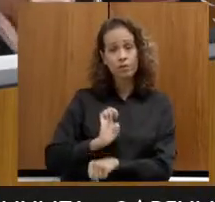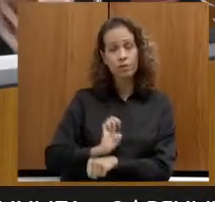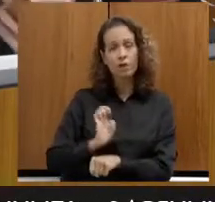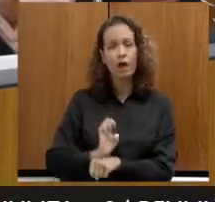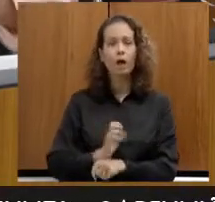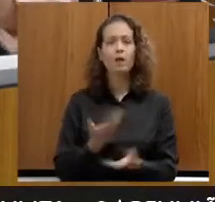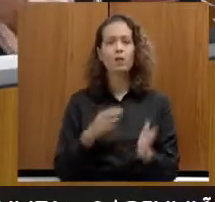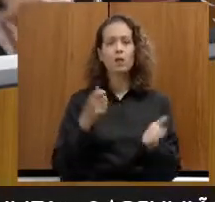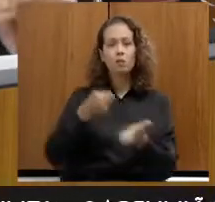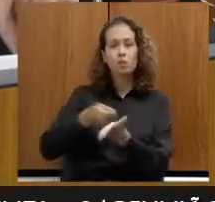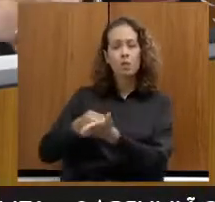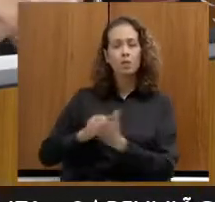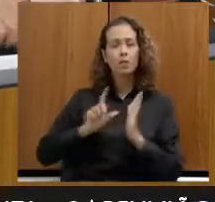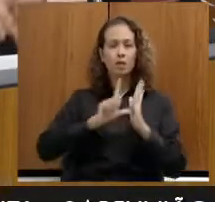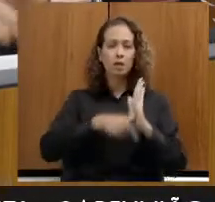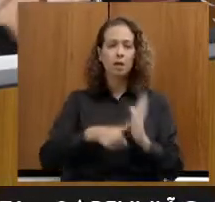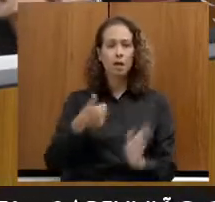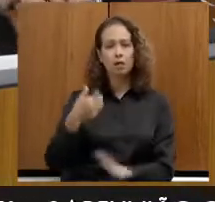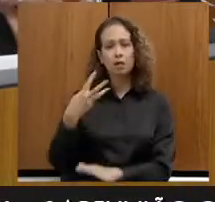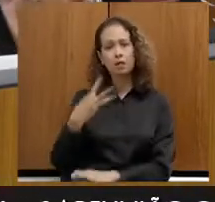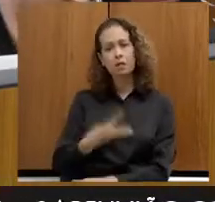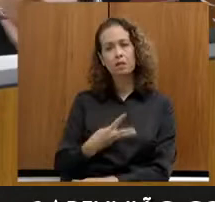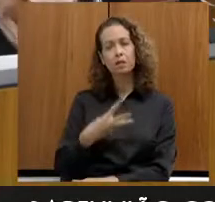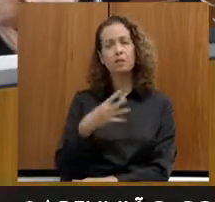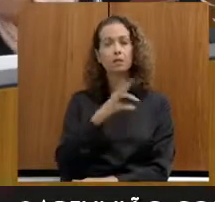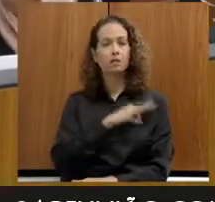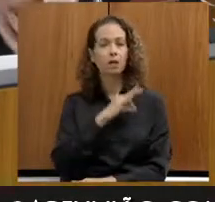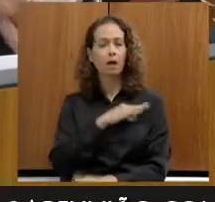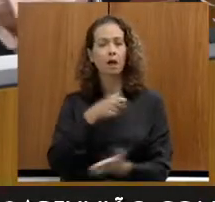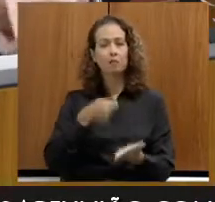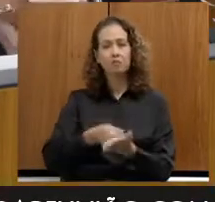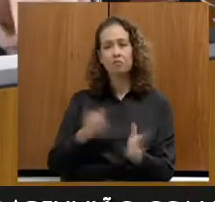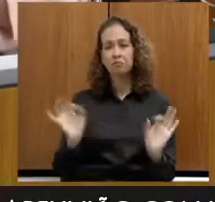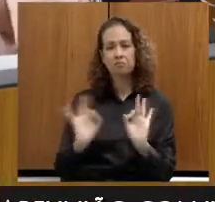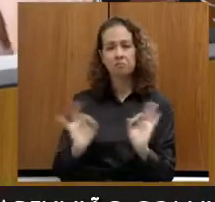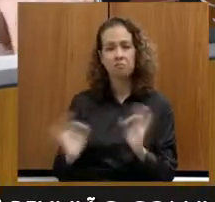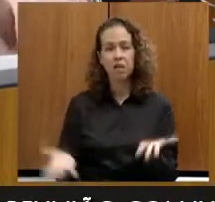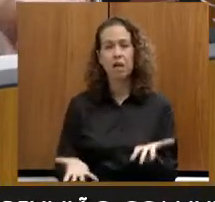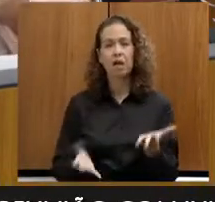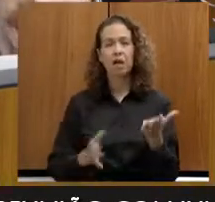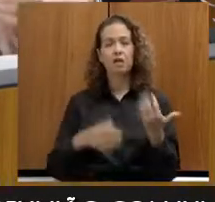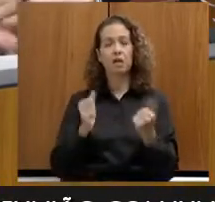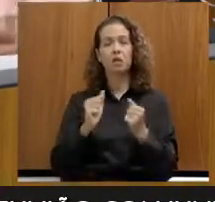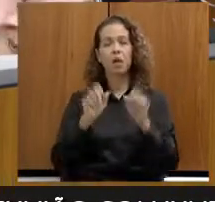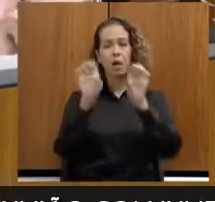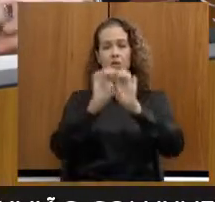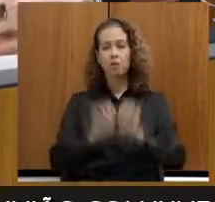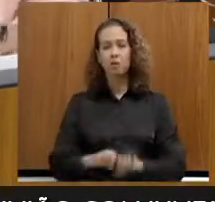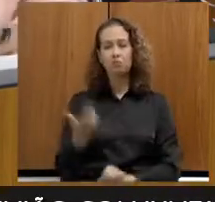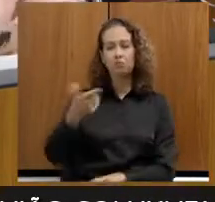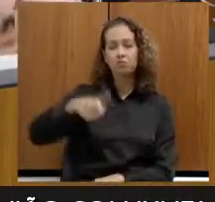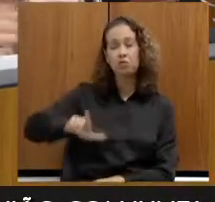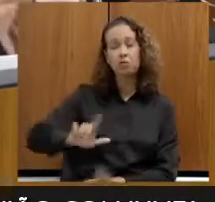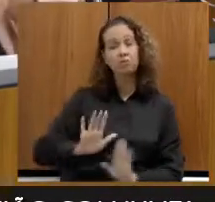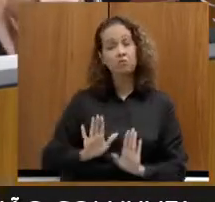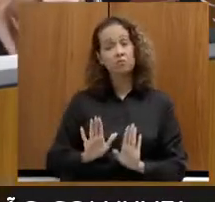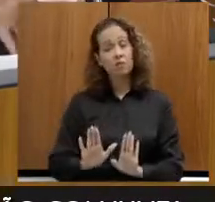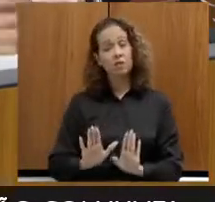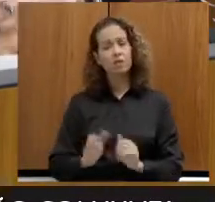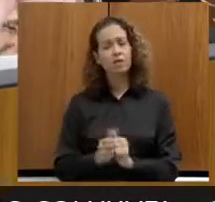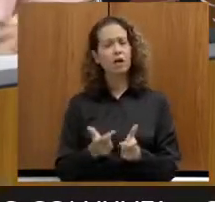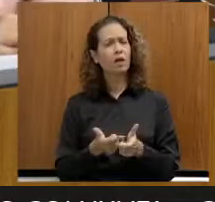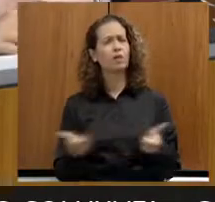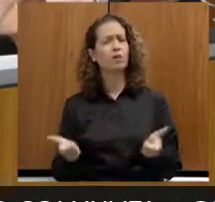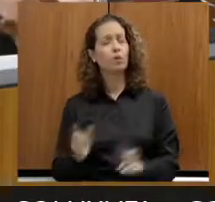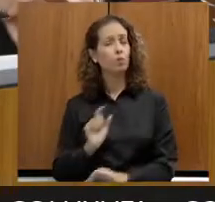atrasada, décimo terceiro sem pagar, e necessário o seu planejamento, reestruturação, a sua sorte, extrema sorte,